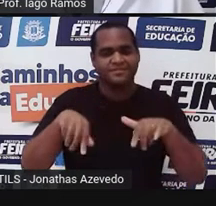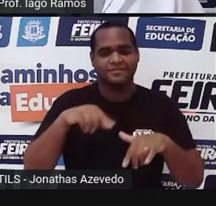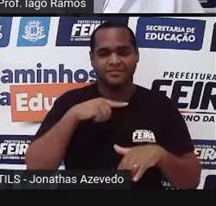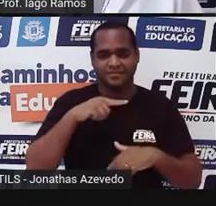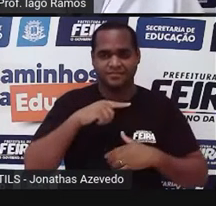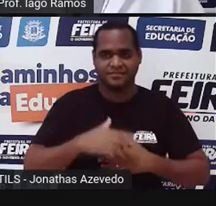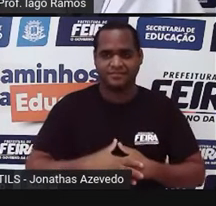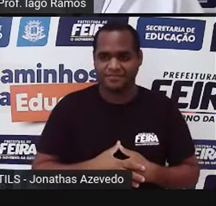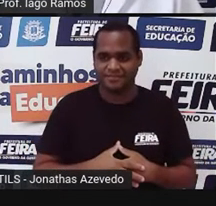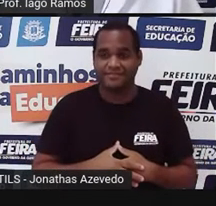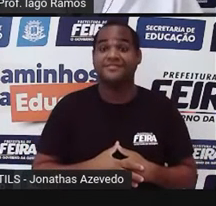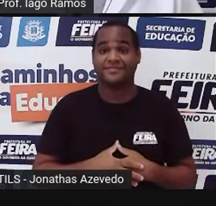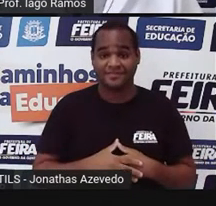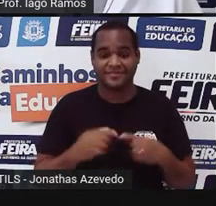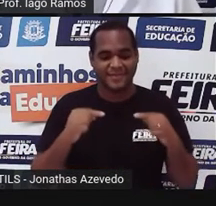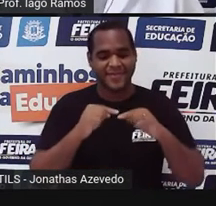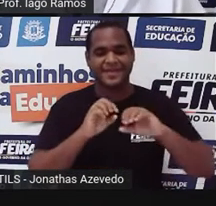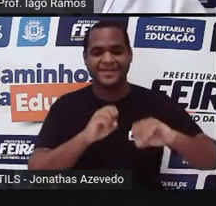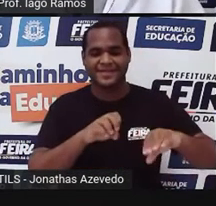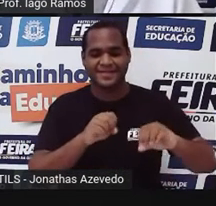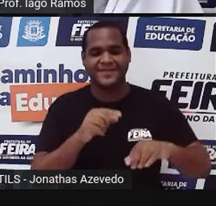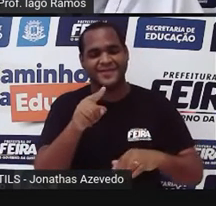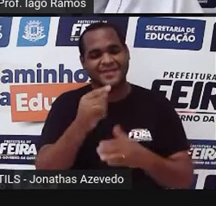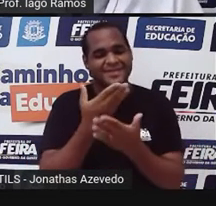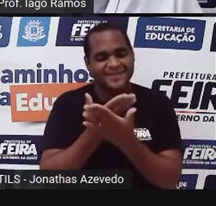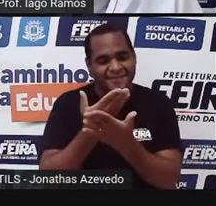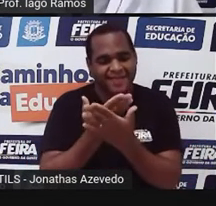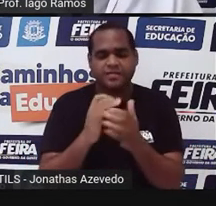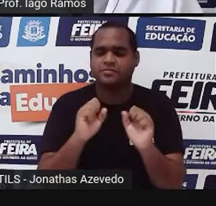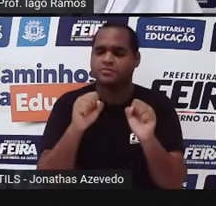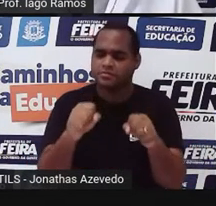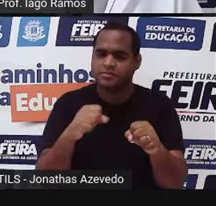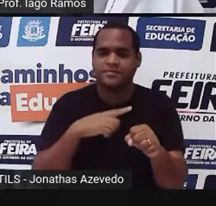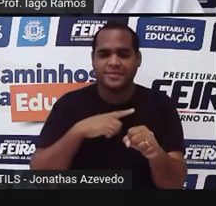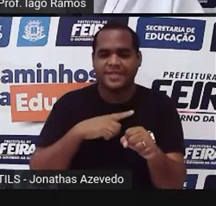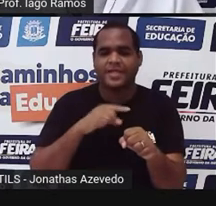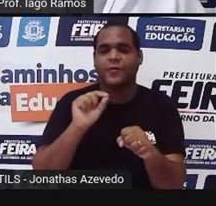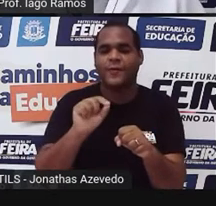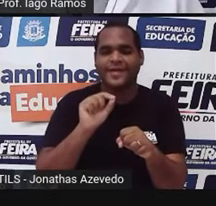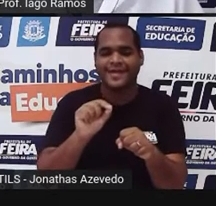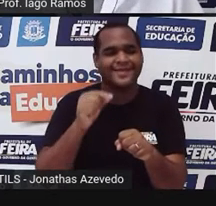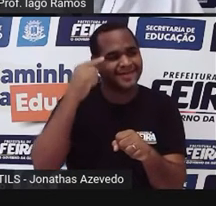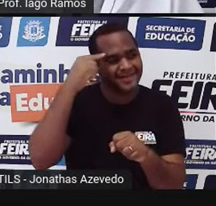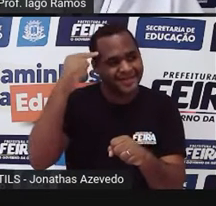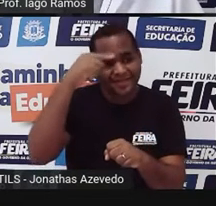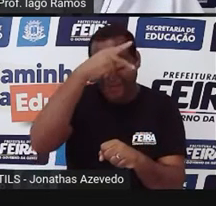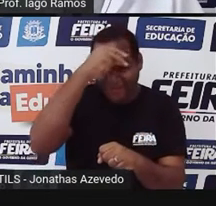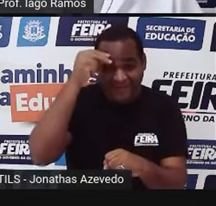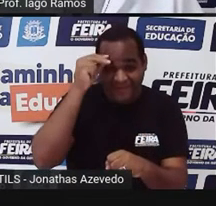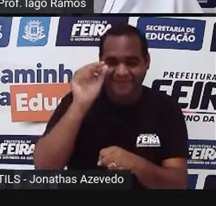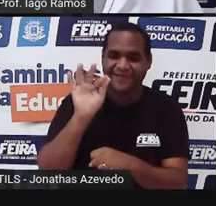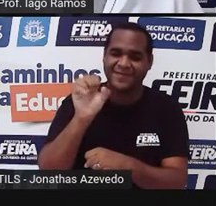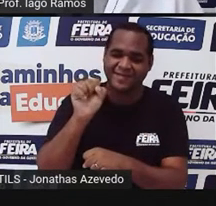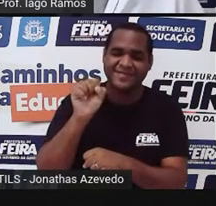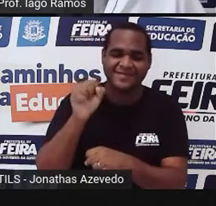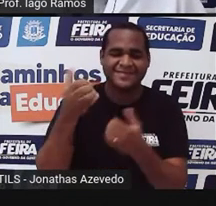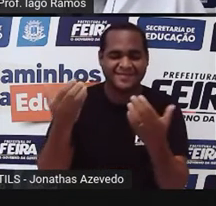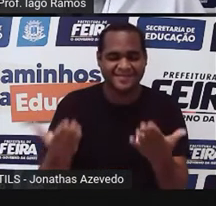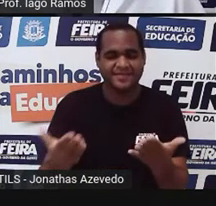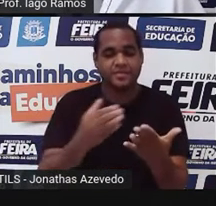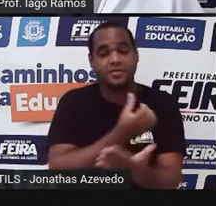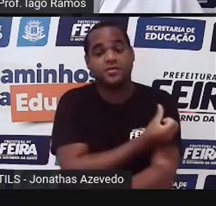aula é para você que é estudante da nossa rede municipal de ensino das turminhas de sexto ano.